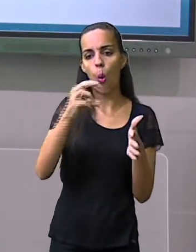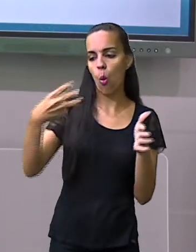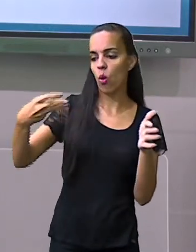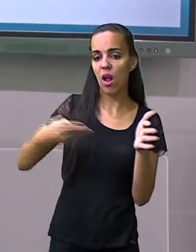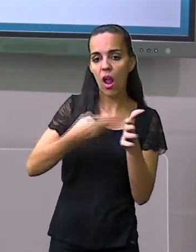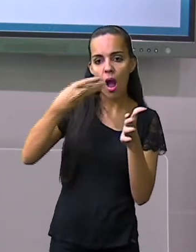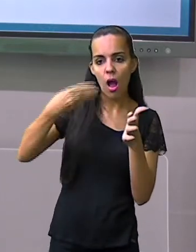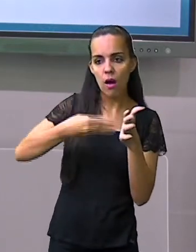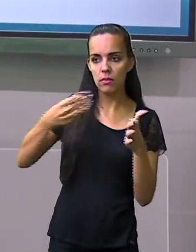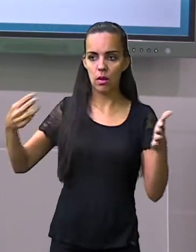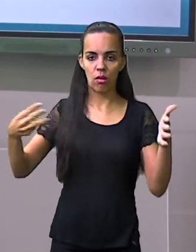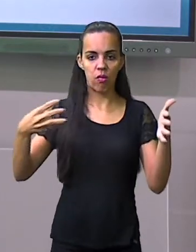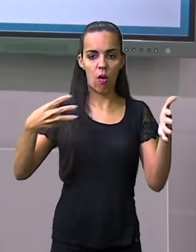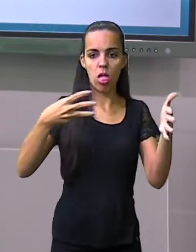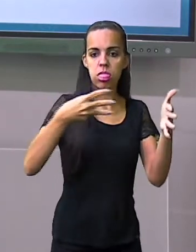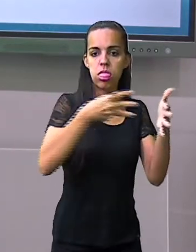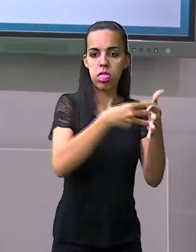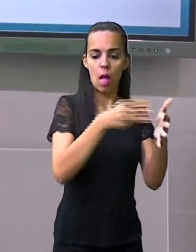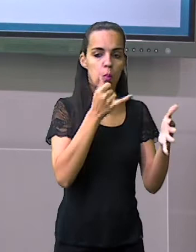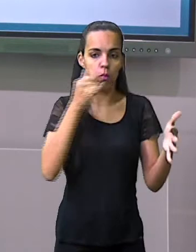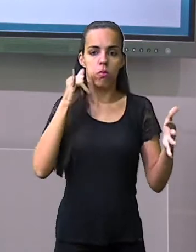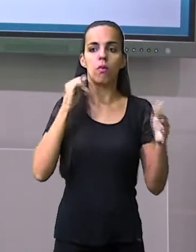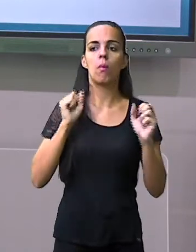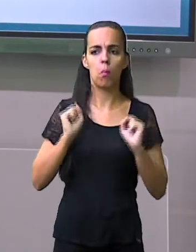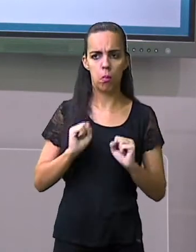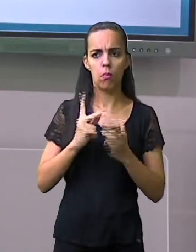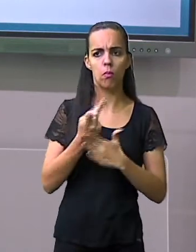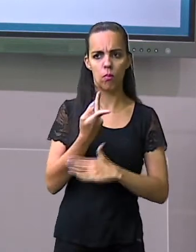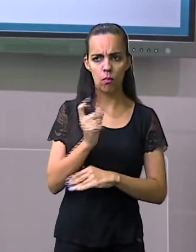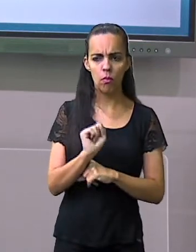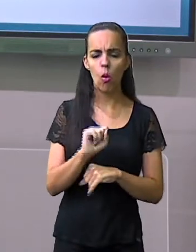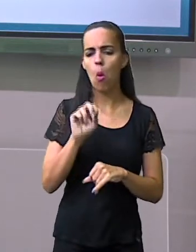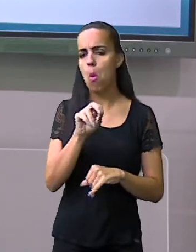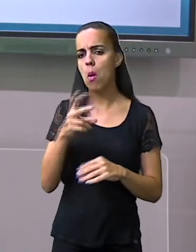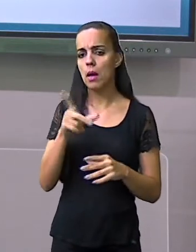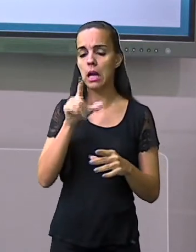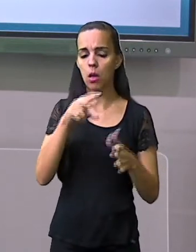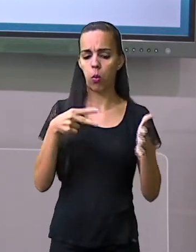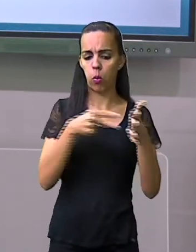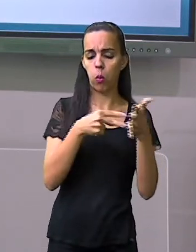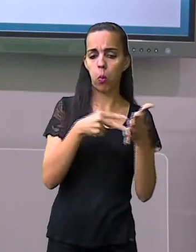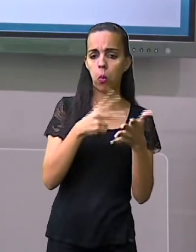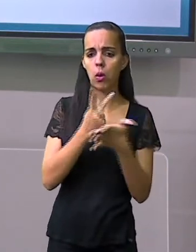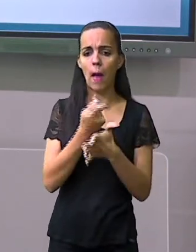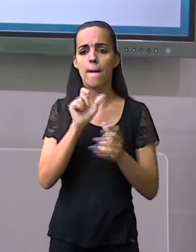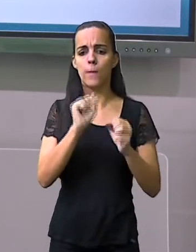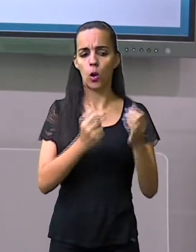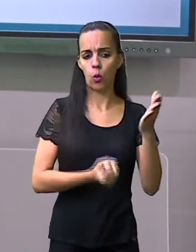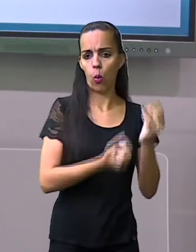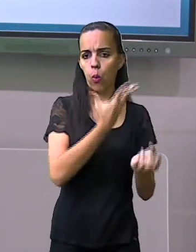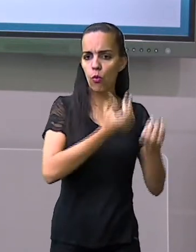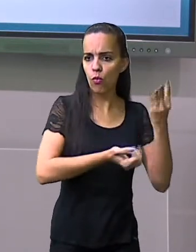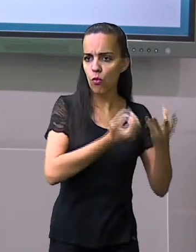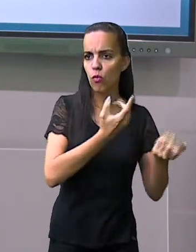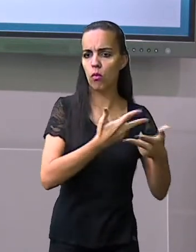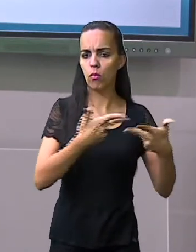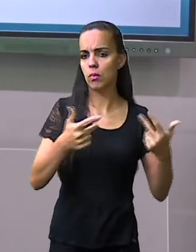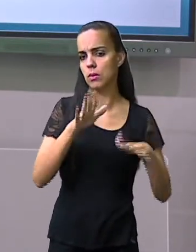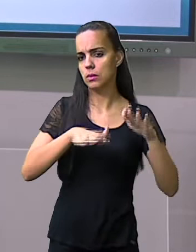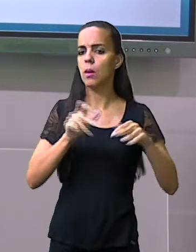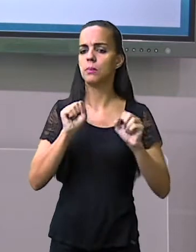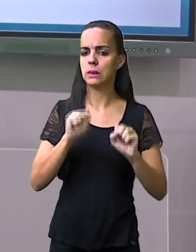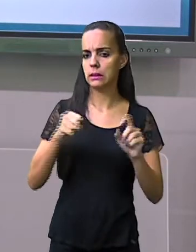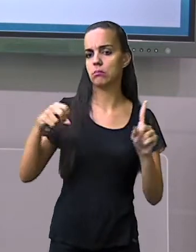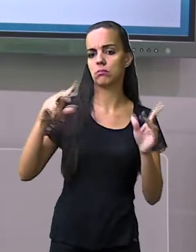beijamins ou tês e conectar vários aparelhos, não é isso? Pode, sim, ocasionar um